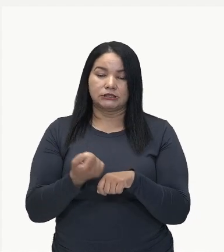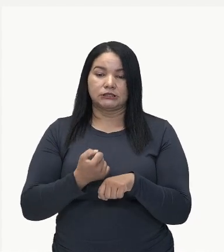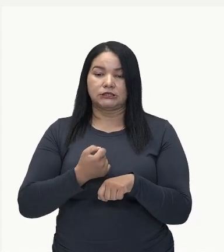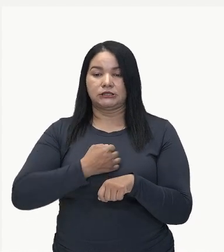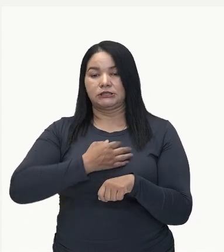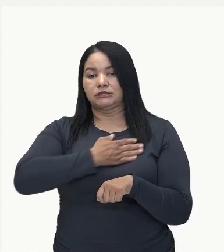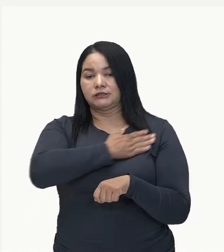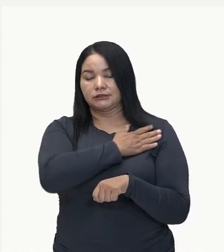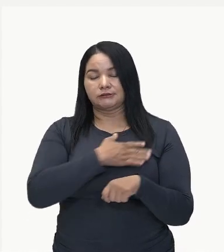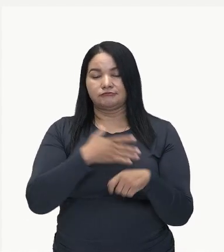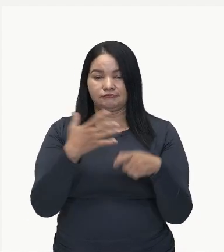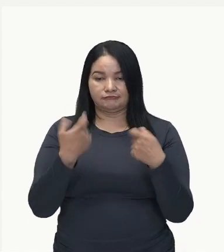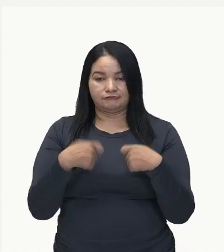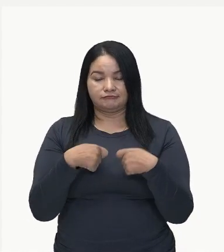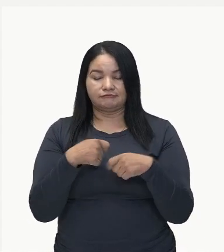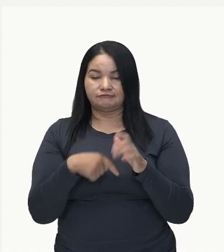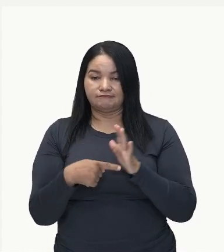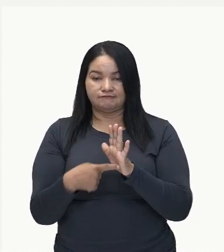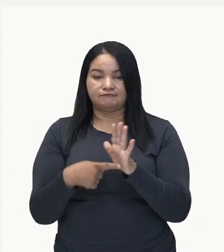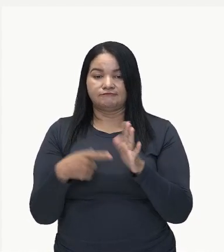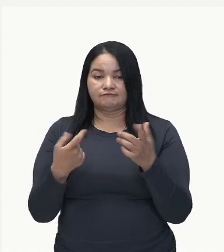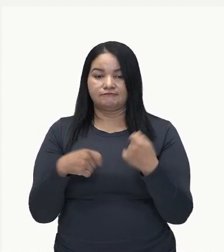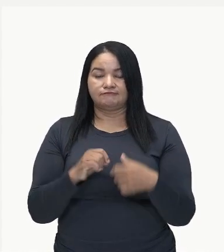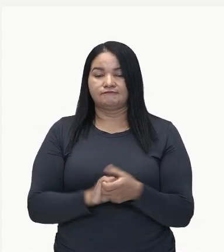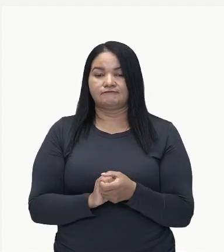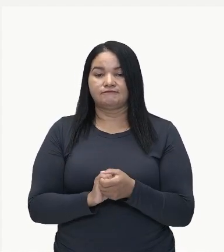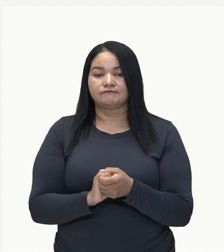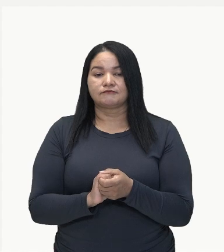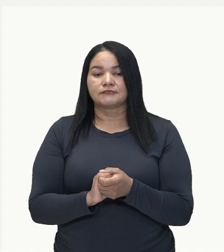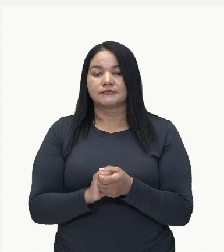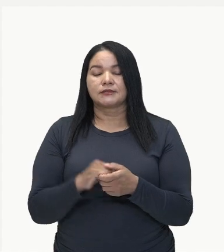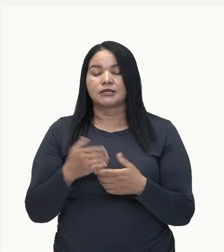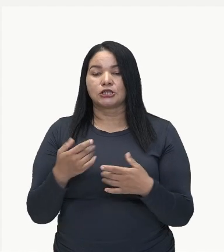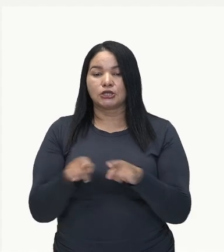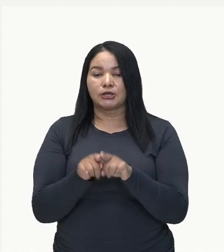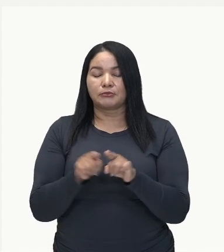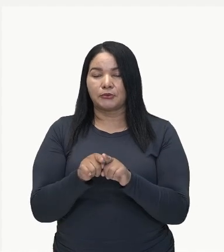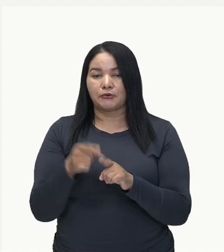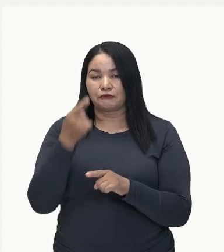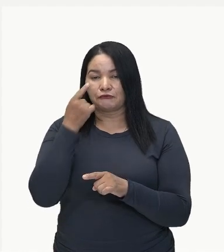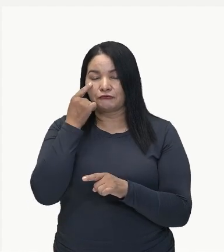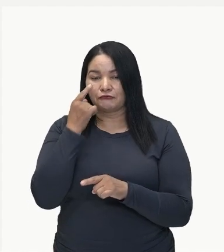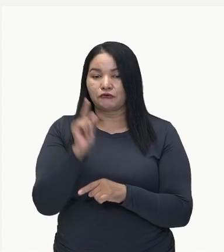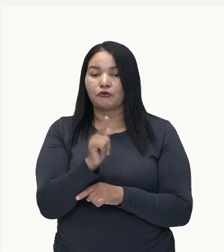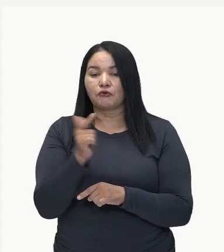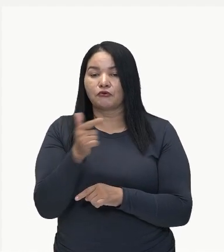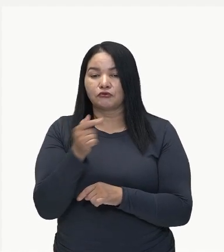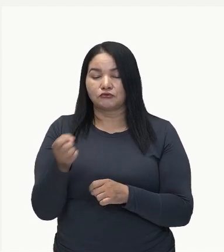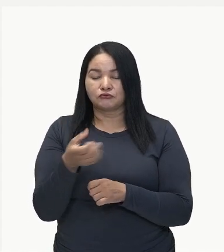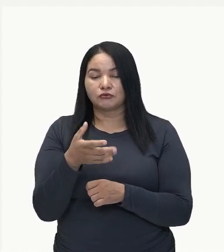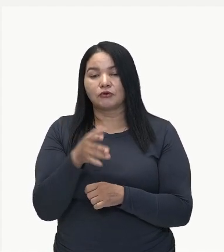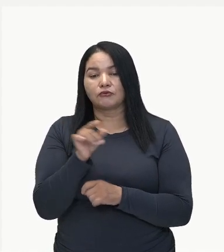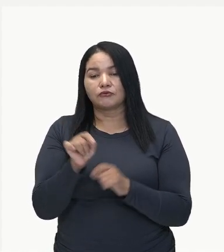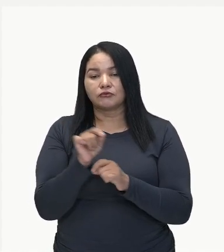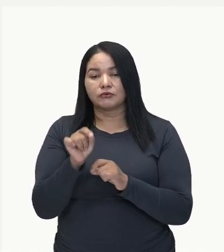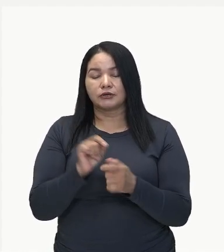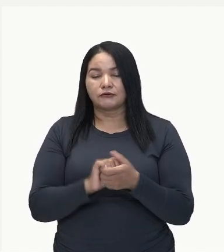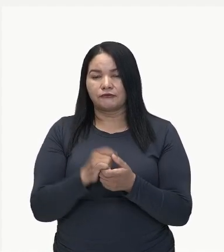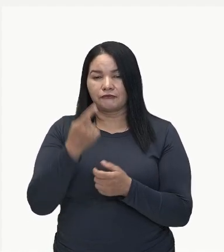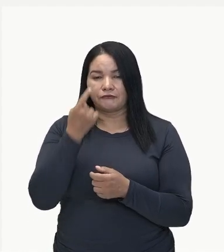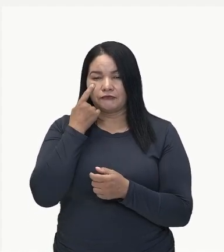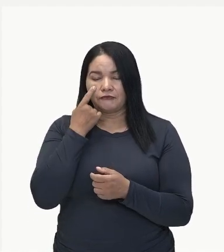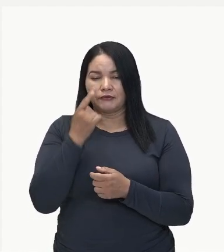militares. Ainda a gente vai verificar que não é só isso. A gente vai verificar que com os